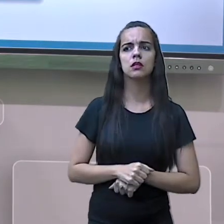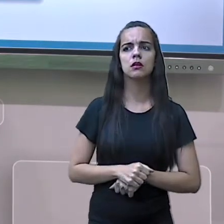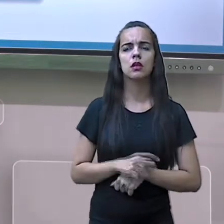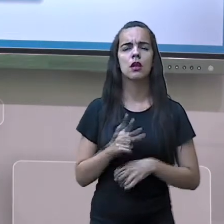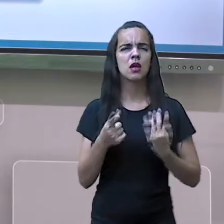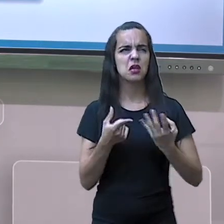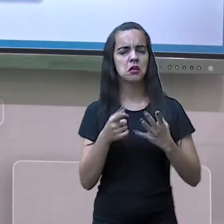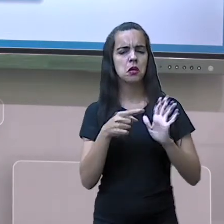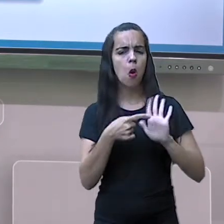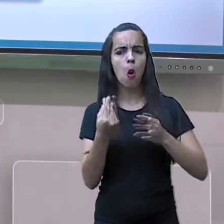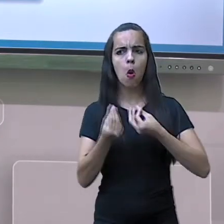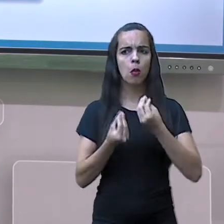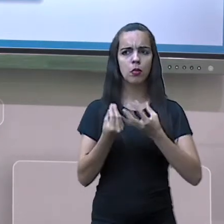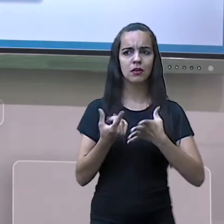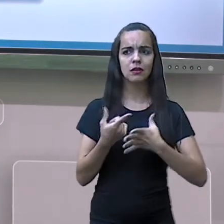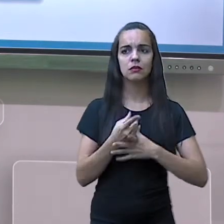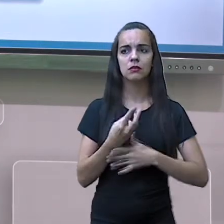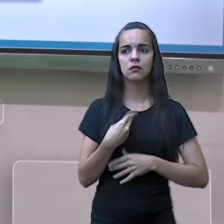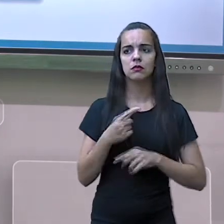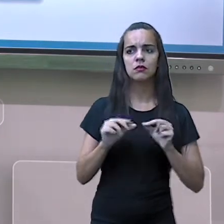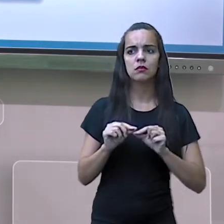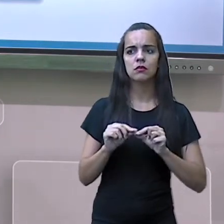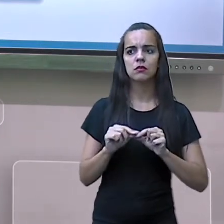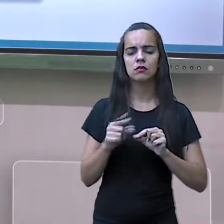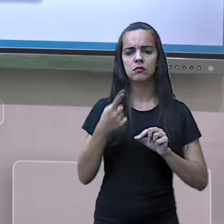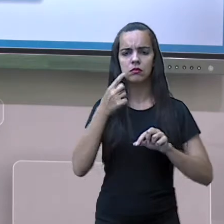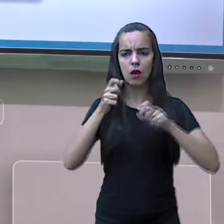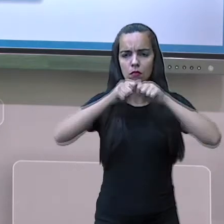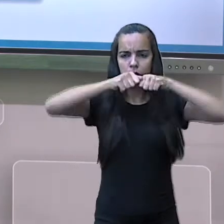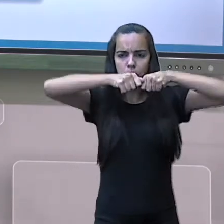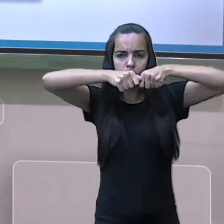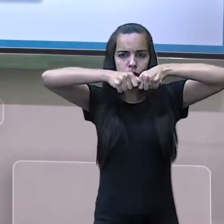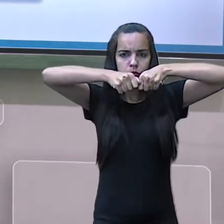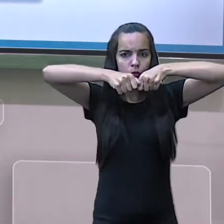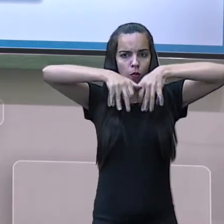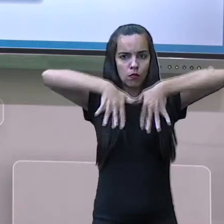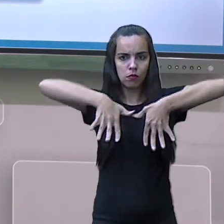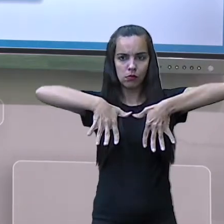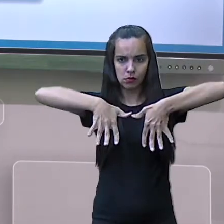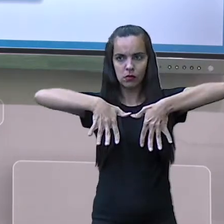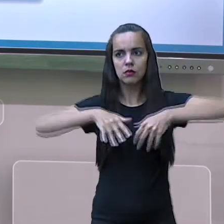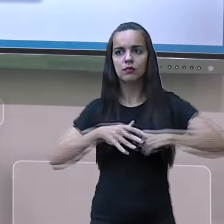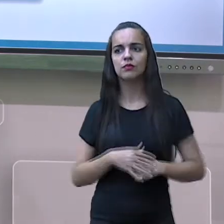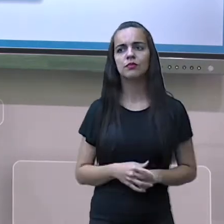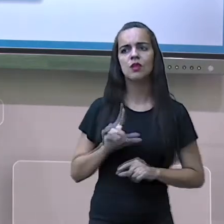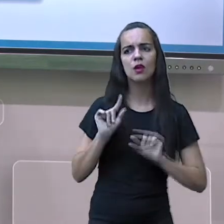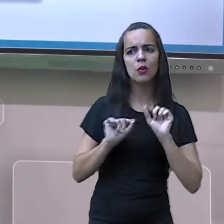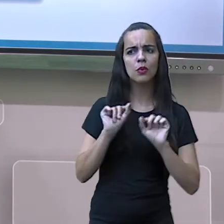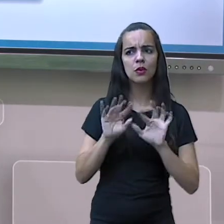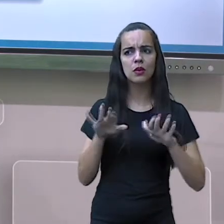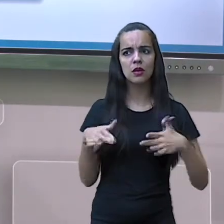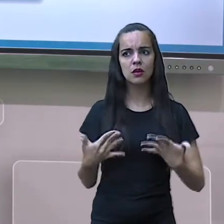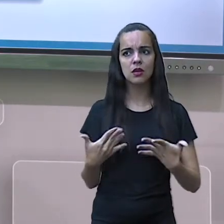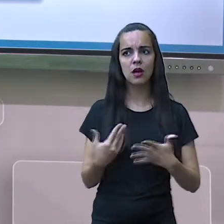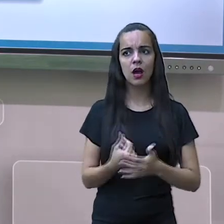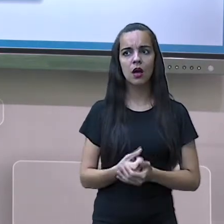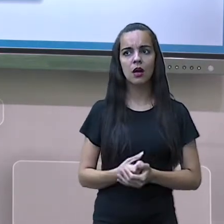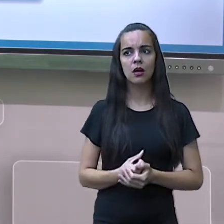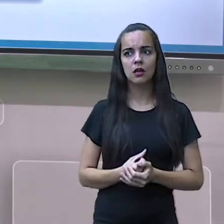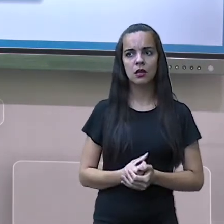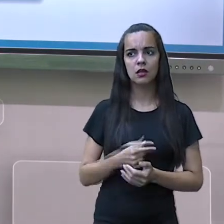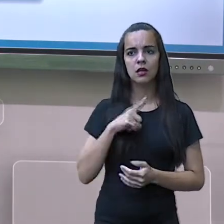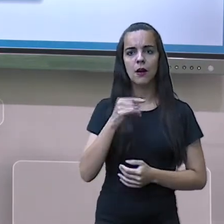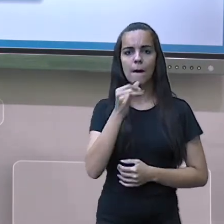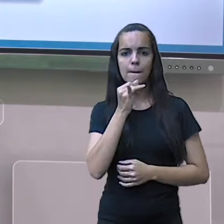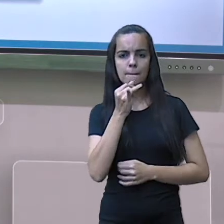esquema, né? Falando sobre a hierarquia das diversidades. Hierarquia lembra o